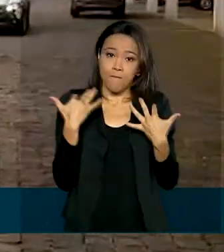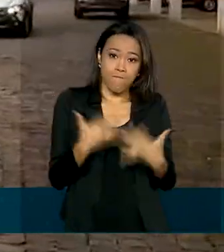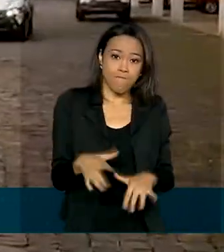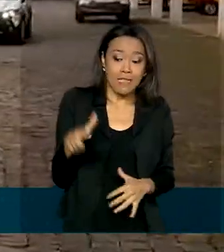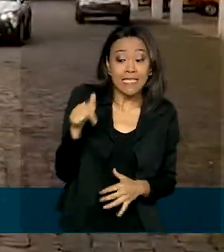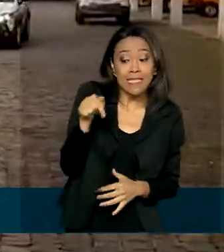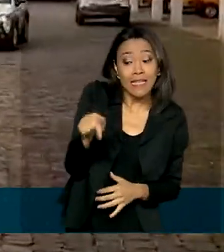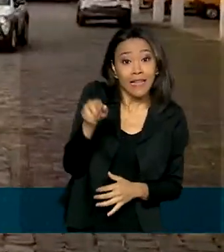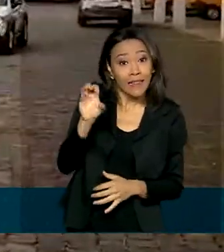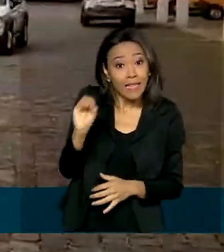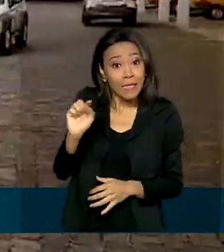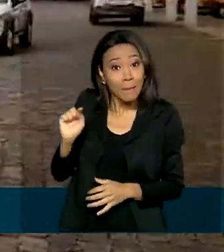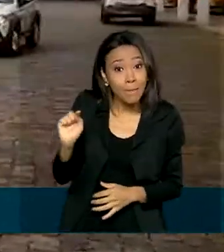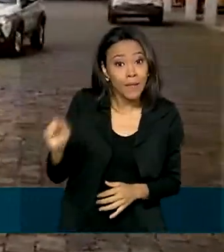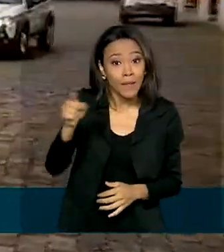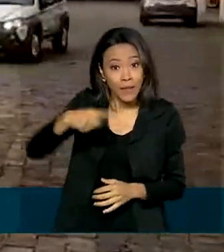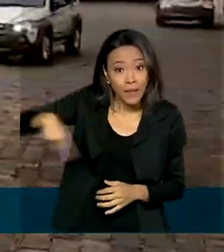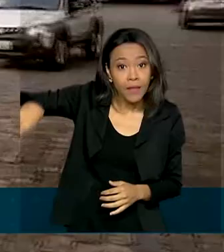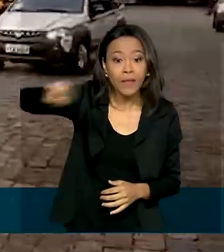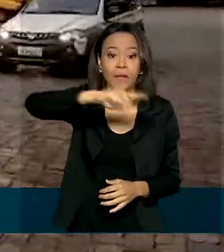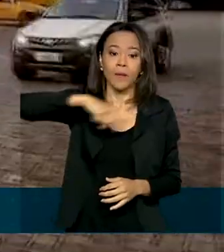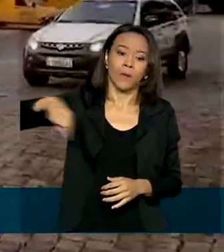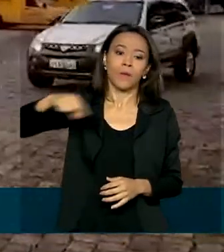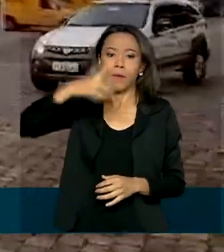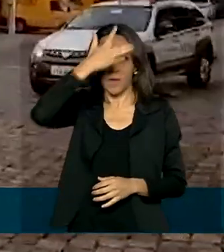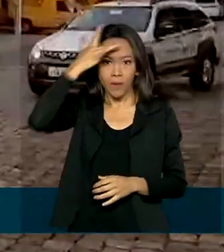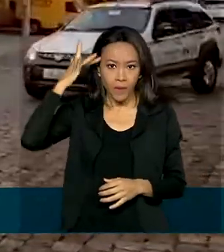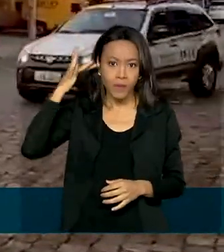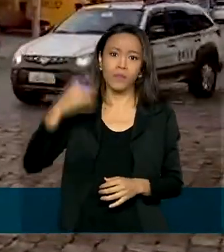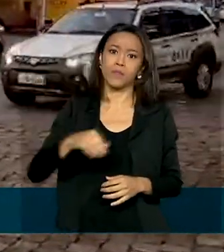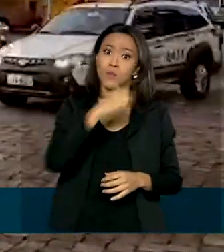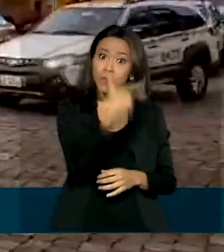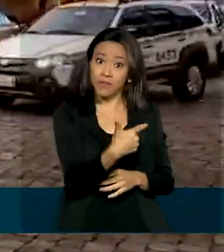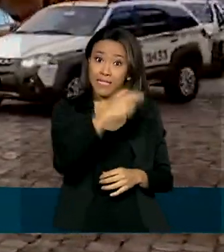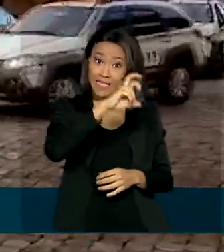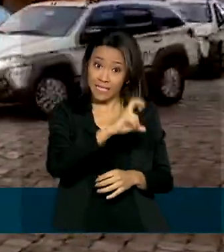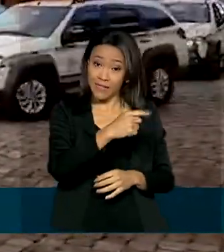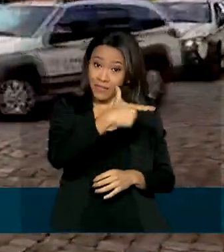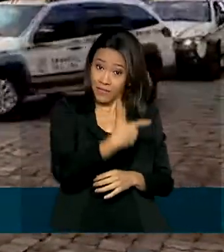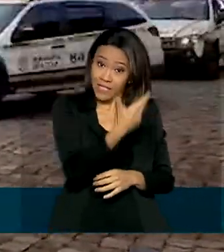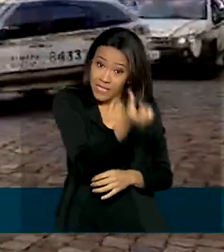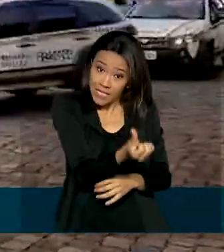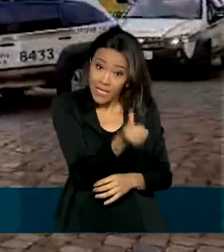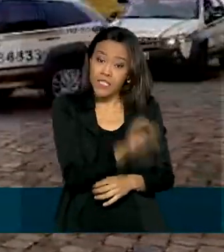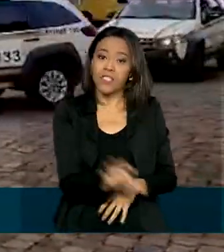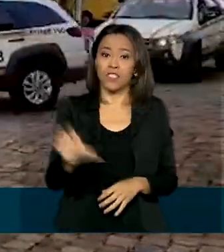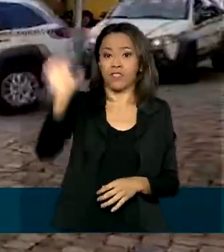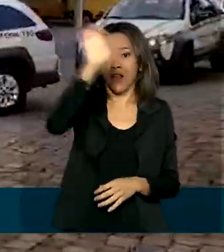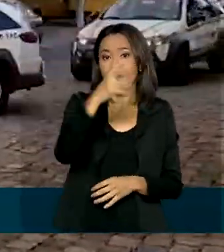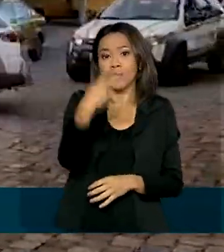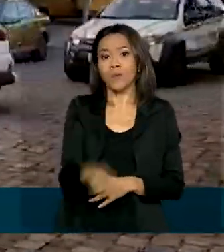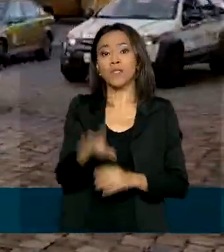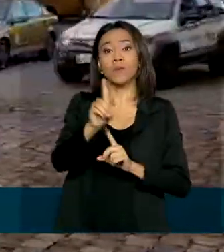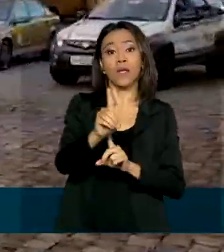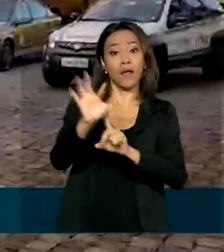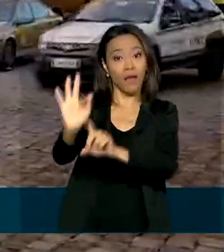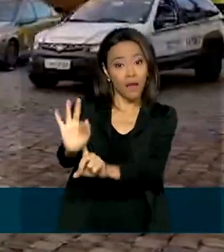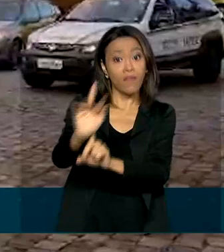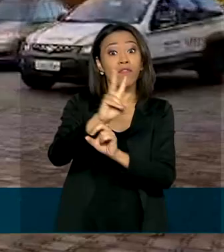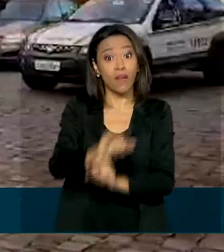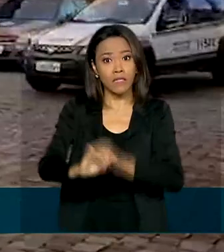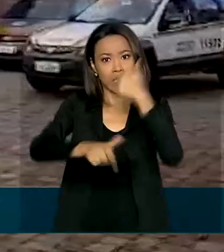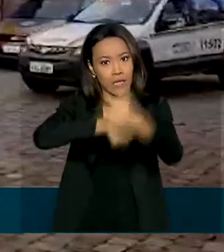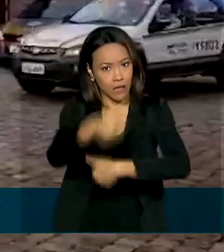70 mil operadores de segurança pública dos 26 estados e do Distrito Federal serão